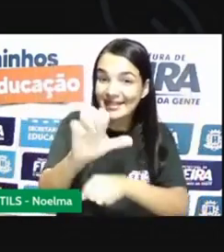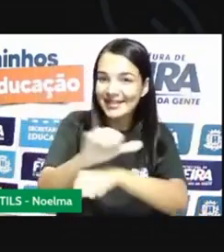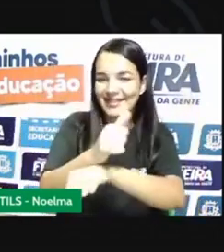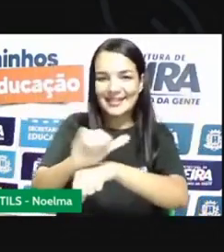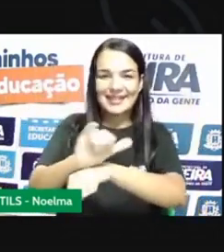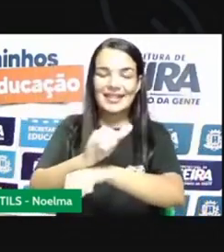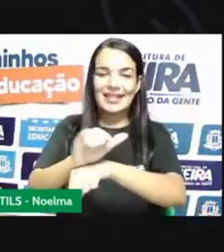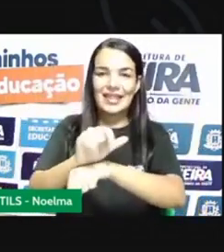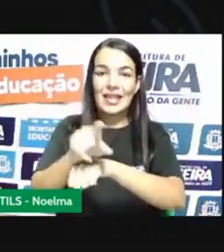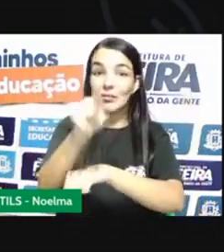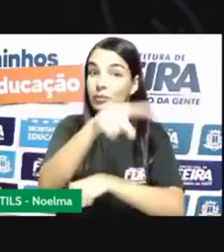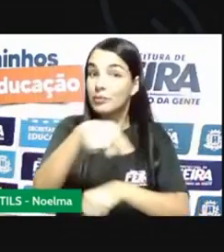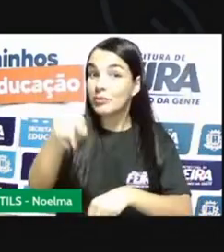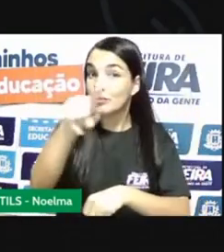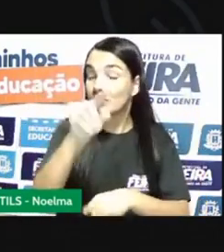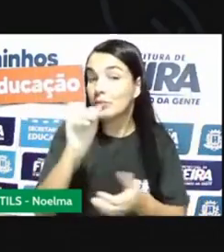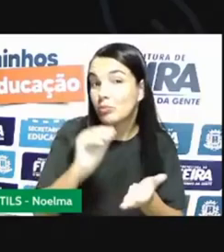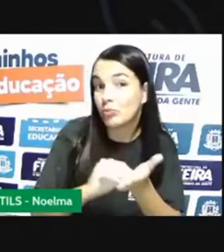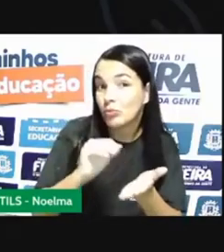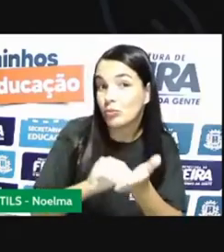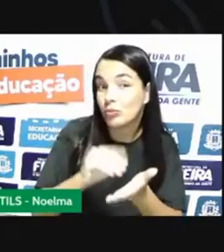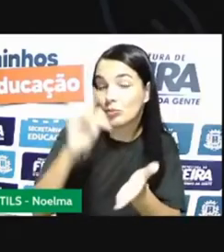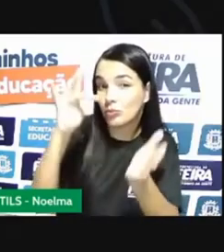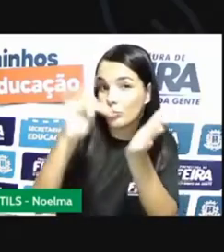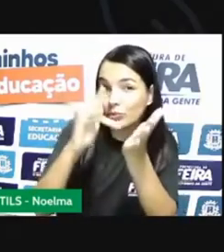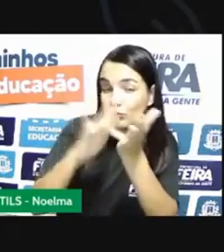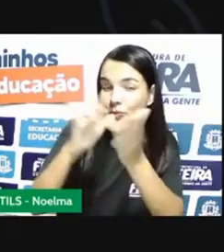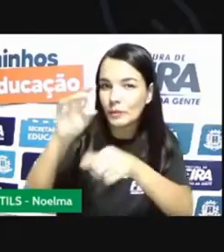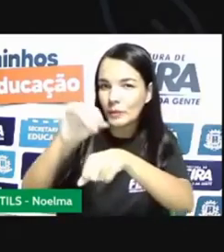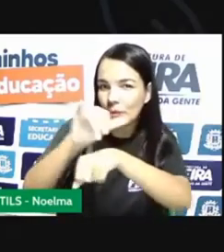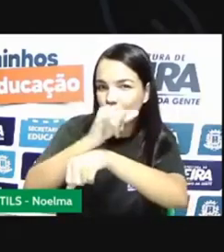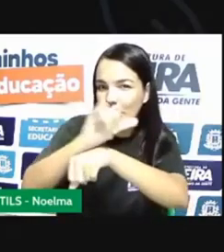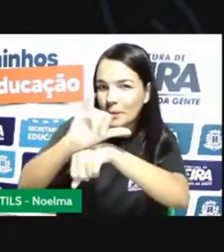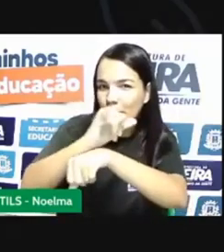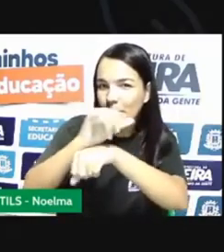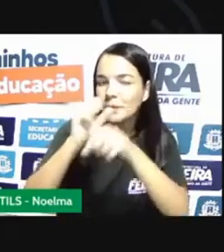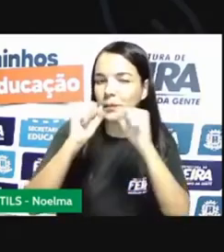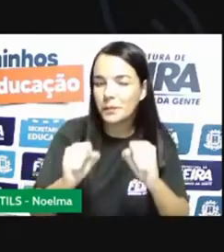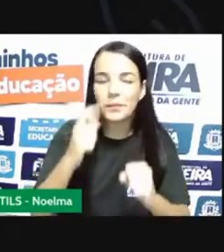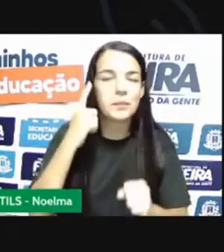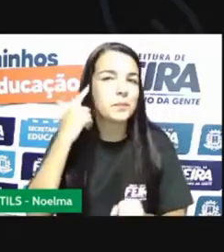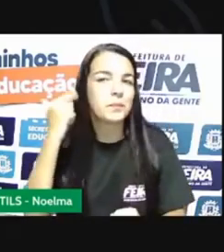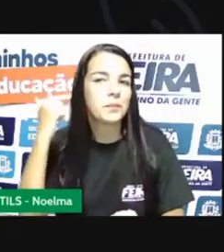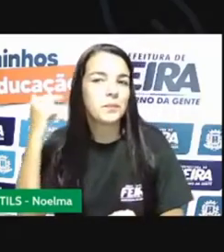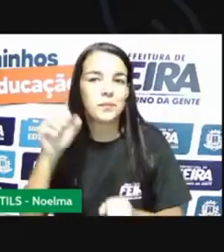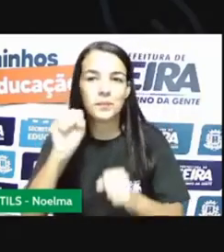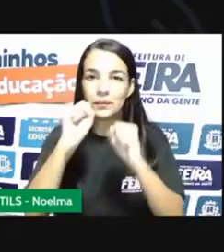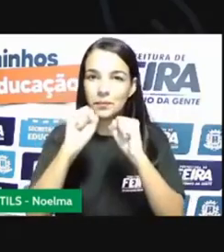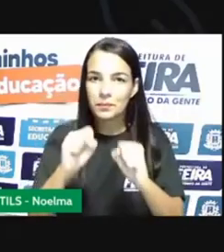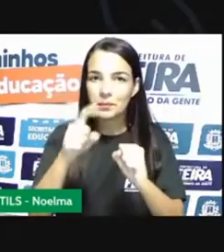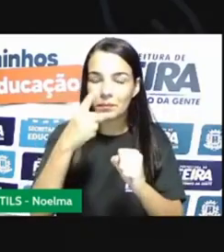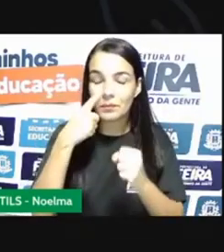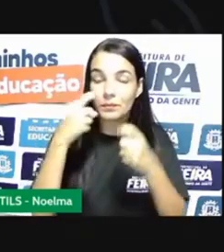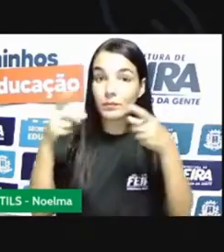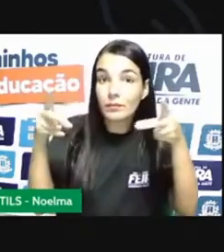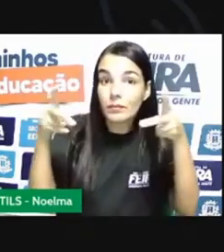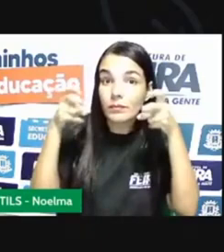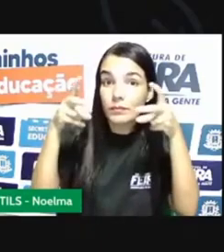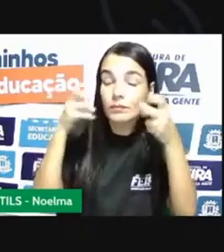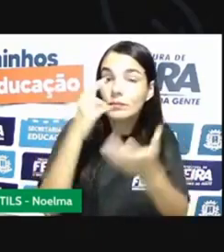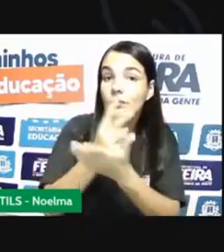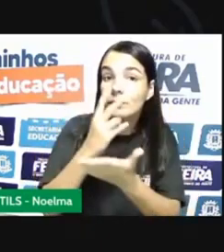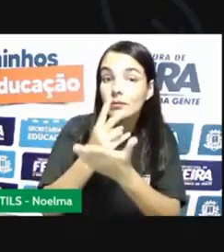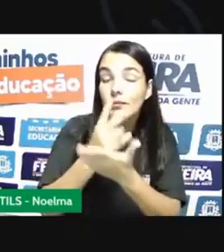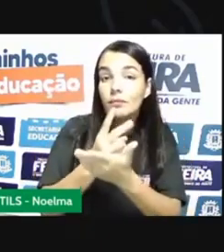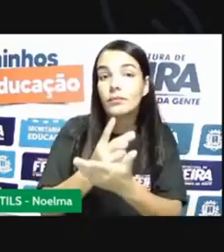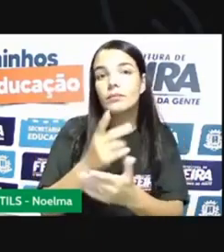canal. Para você que não se inscreveu ainda, se inscreva no canal, ative o sininho para que vocês fiquem mais atualizados quanto